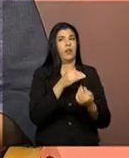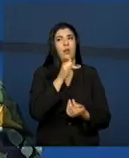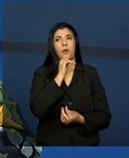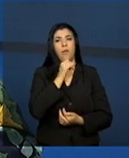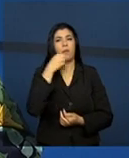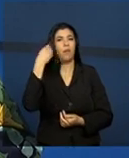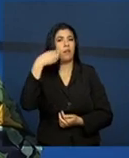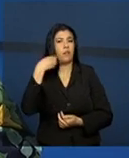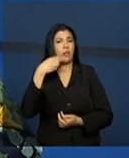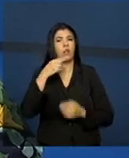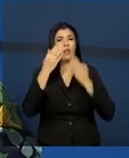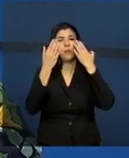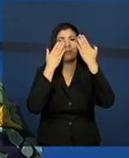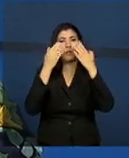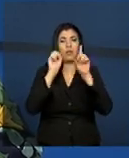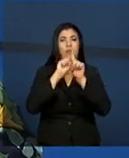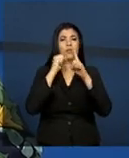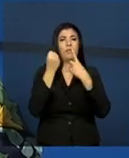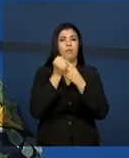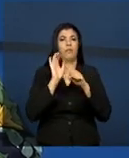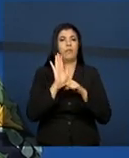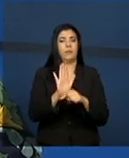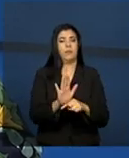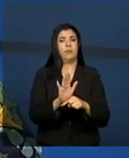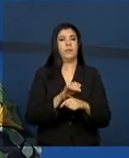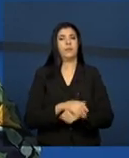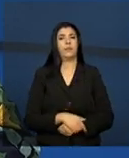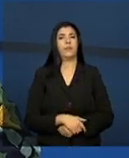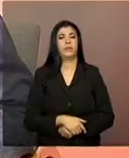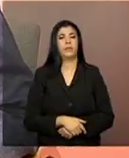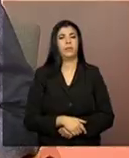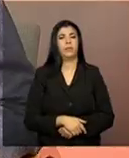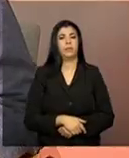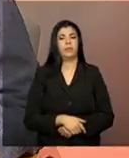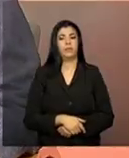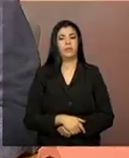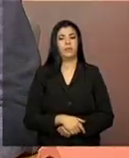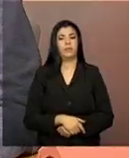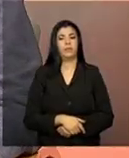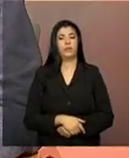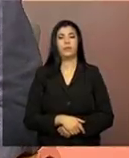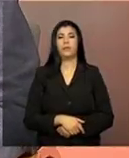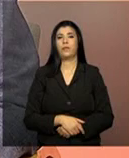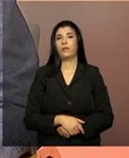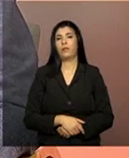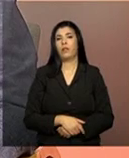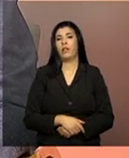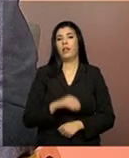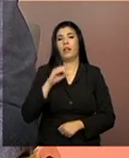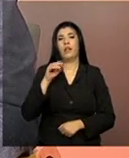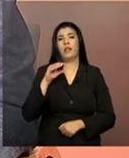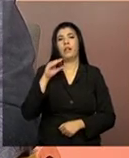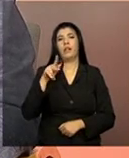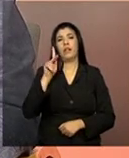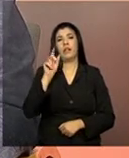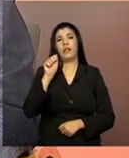ao psicólogo, ao assistente social. Bom, Camila, a Caroline falou em ética, né,